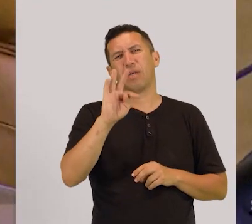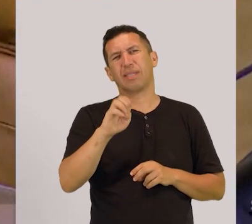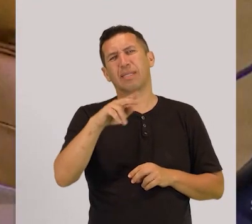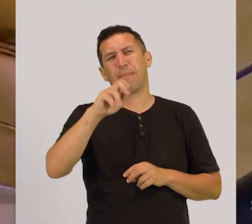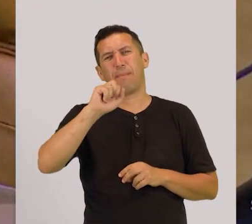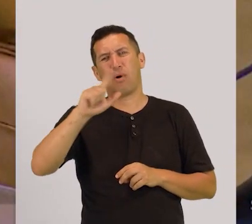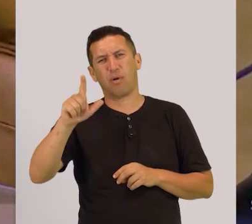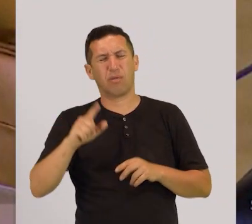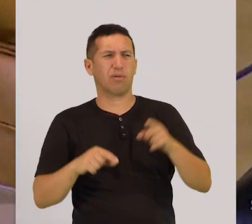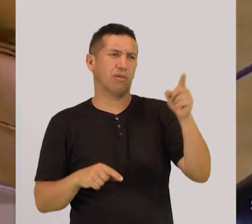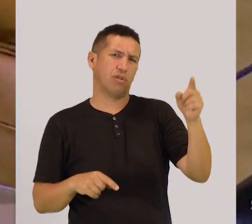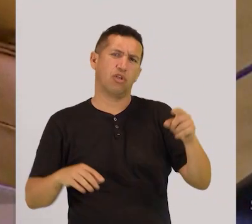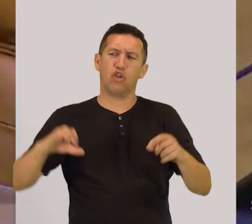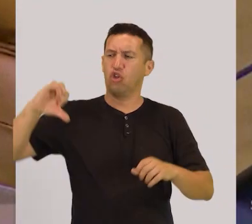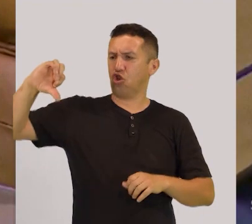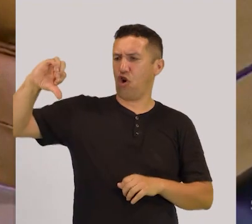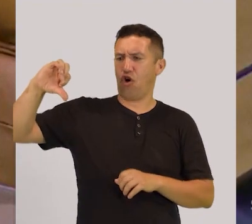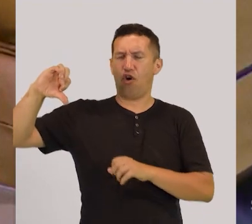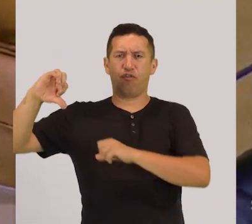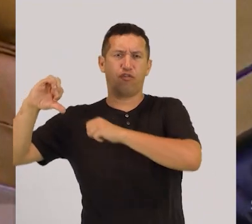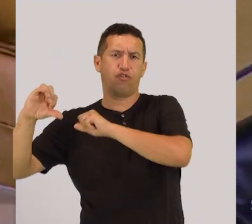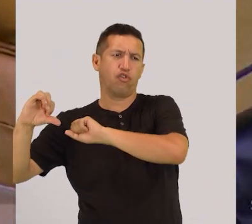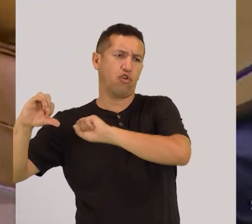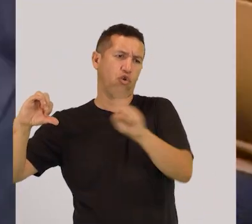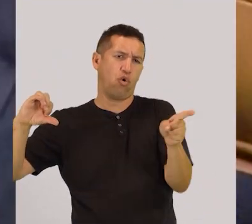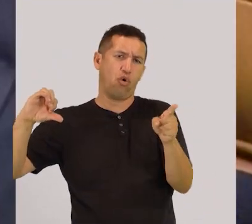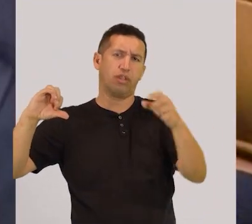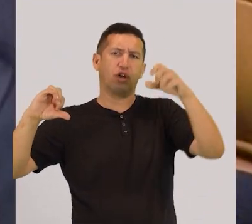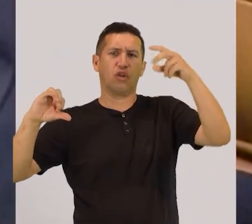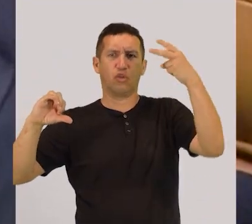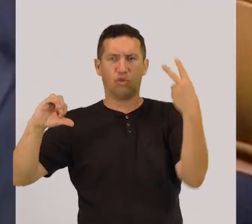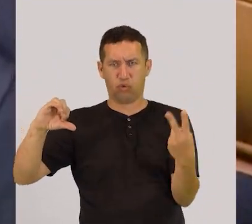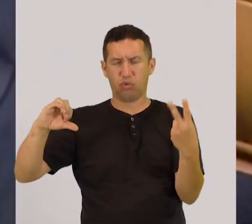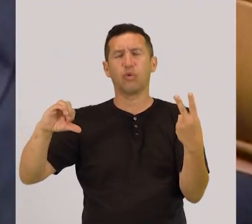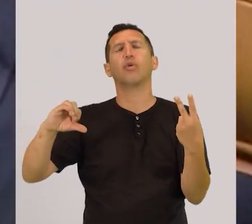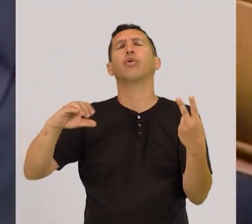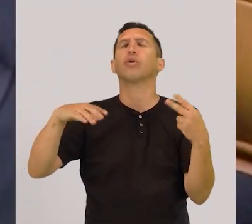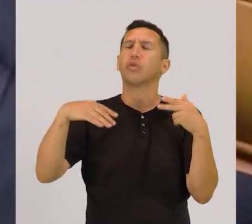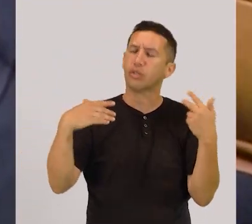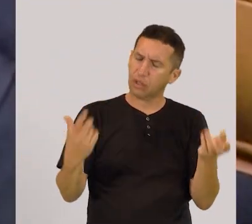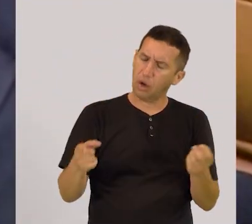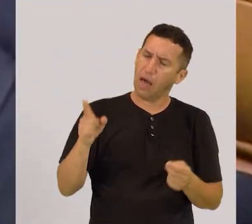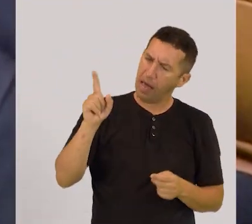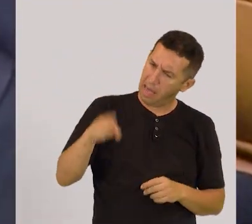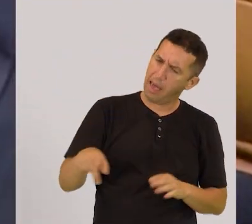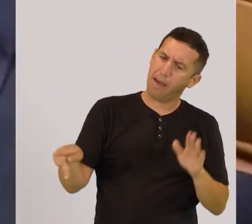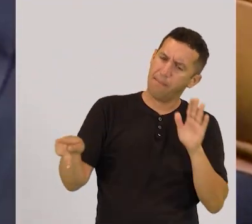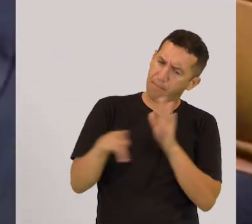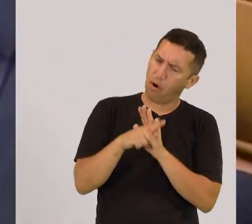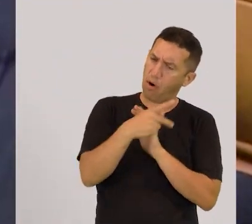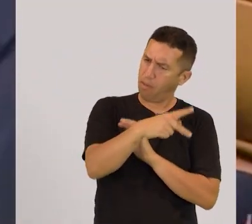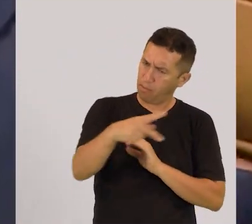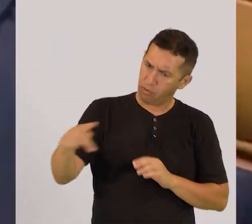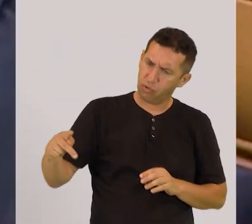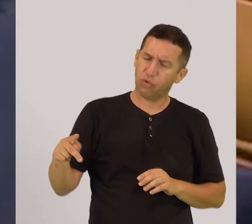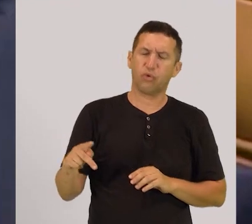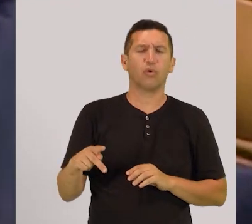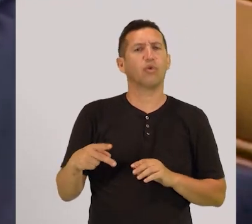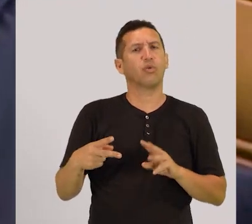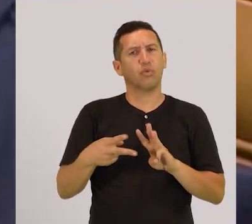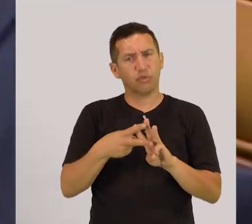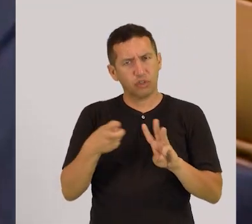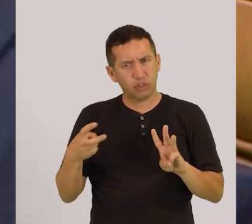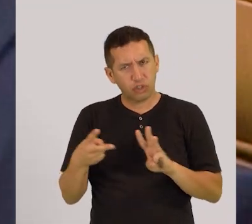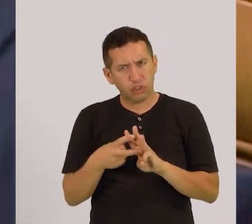de terras indígenas por nove votos a dois. São reconhecidos aos índios, sua organização social, costumes